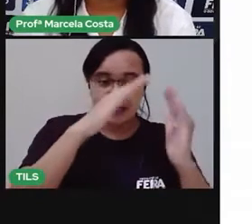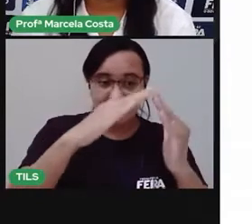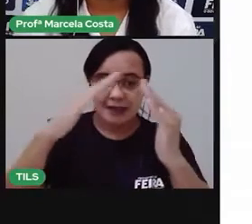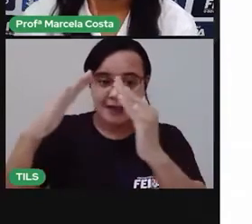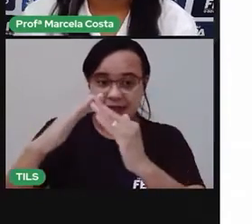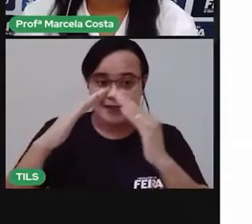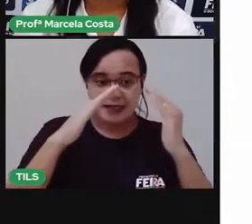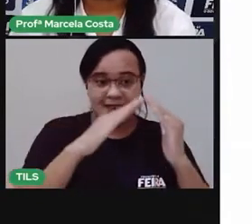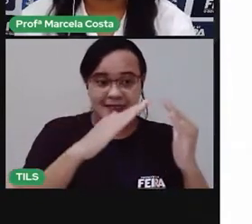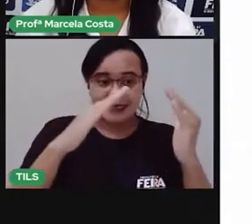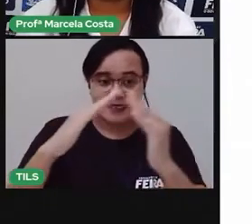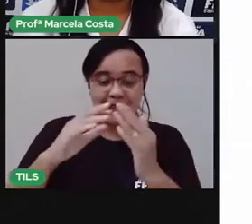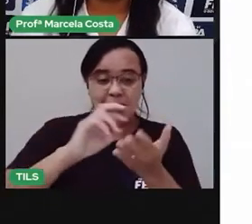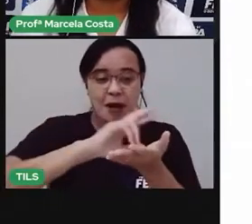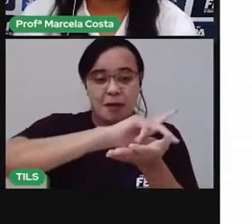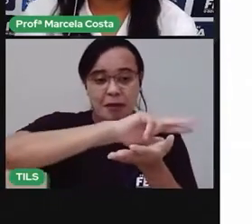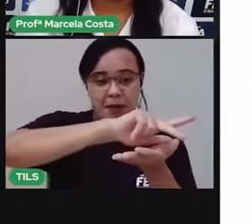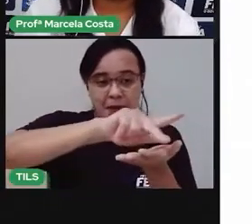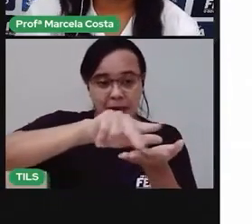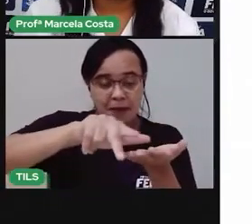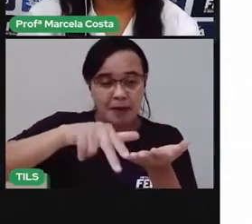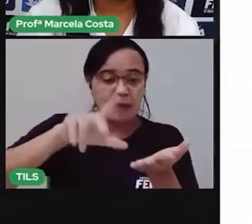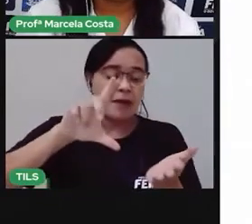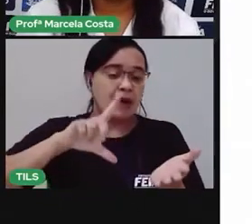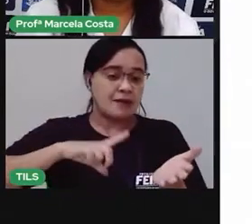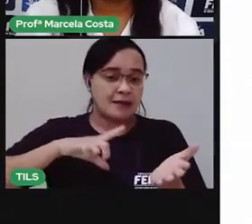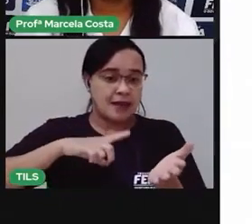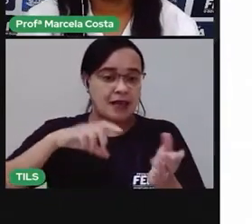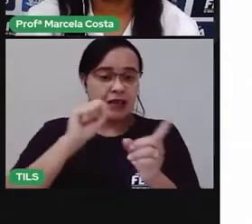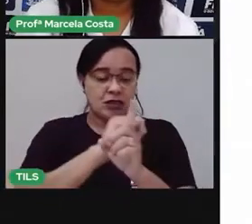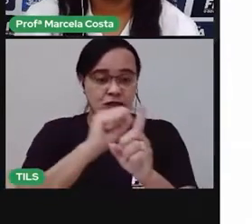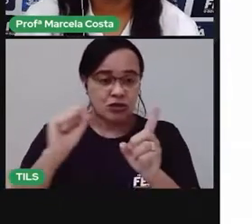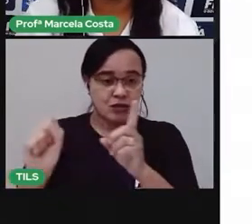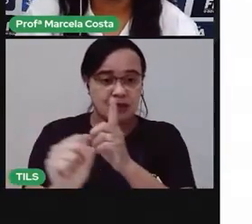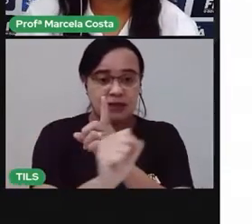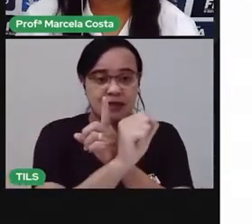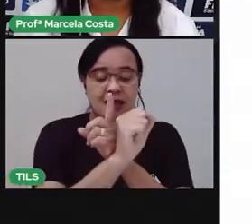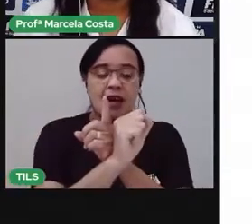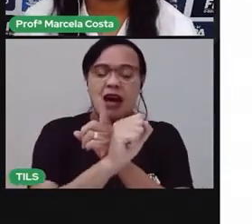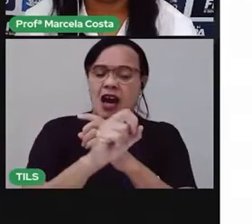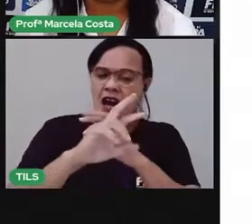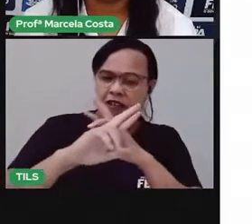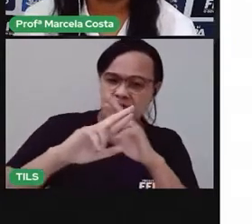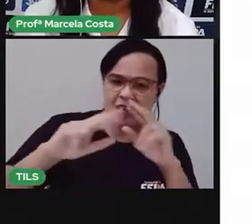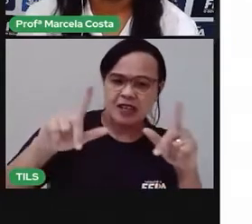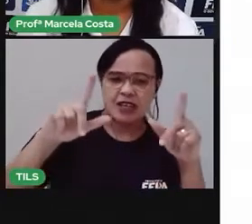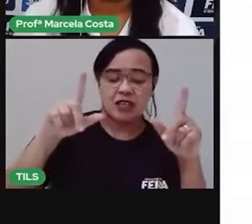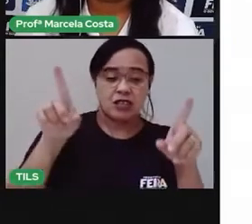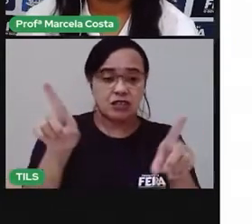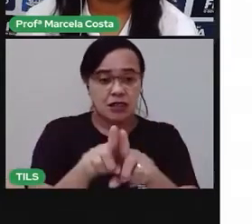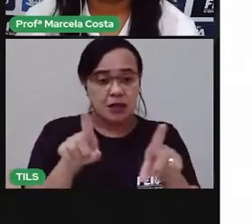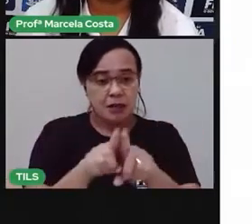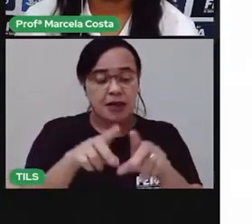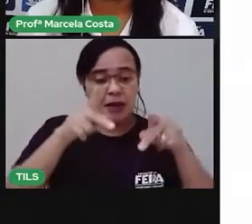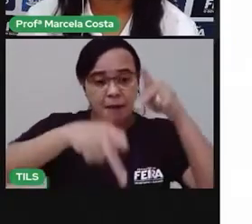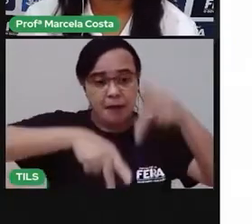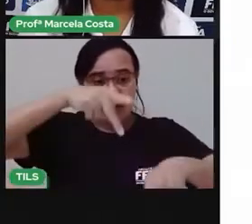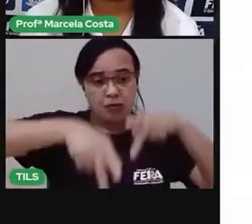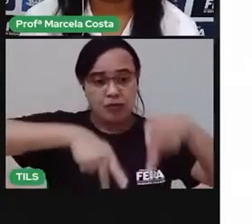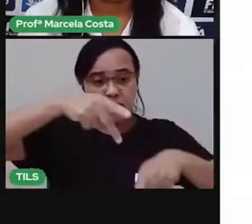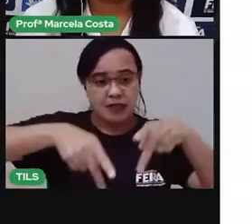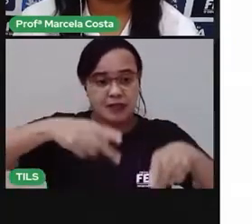elas têm funções sociais que variam conforme a cultura de cada povo, de cada